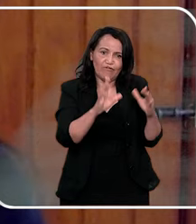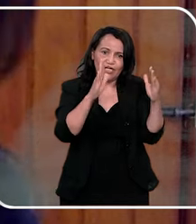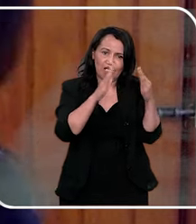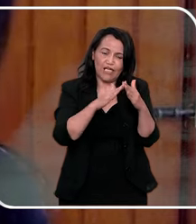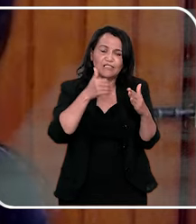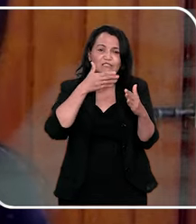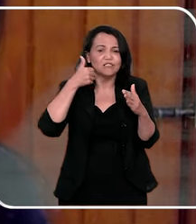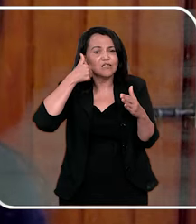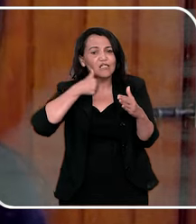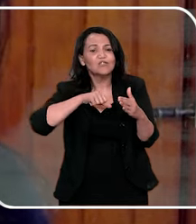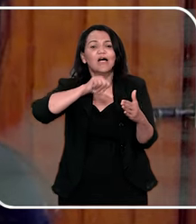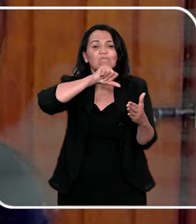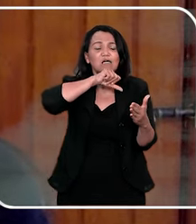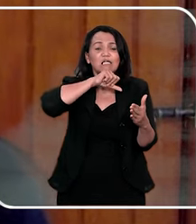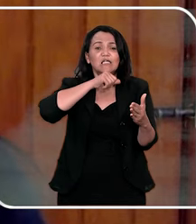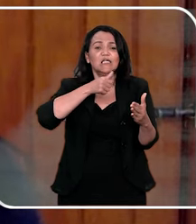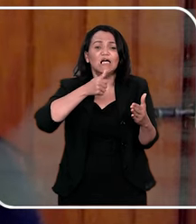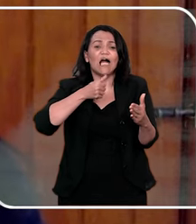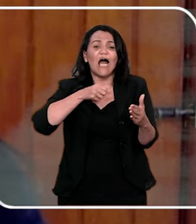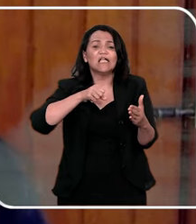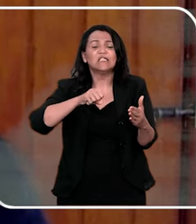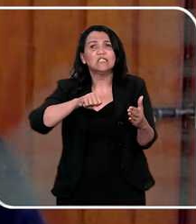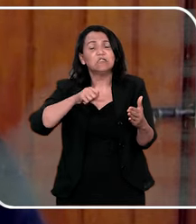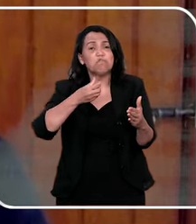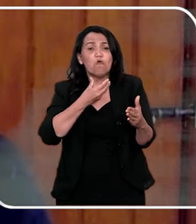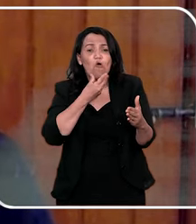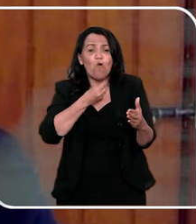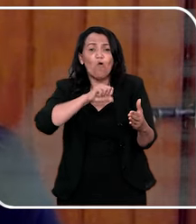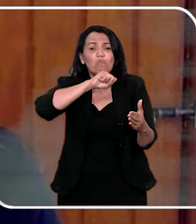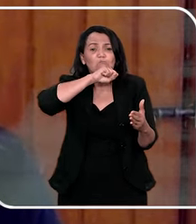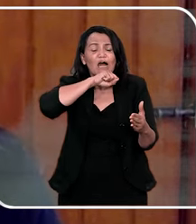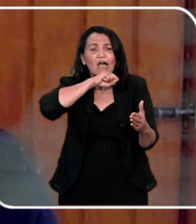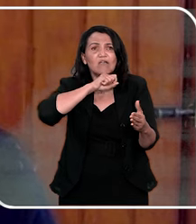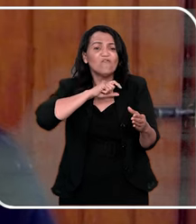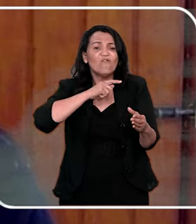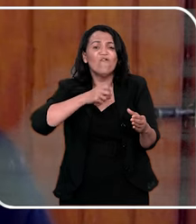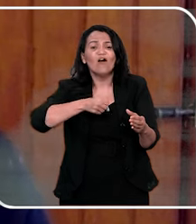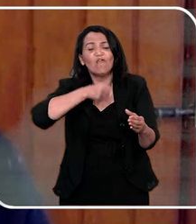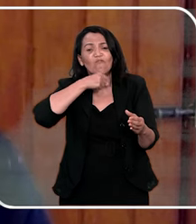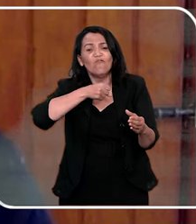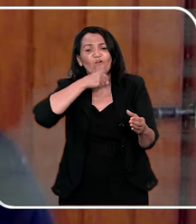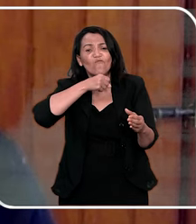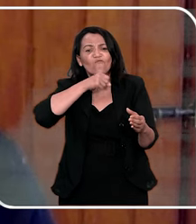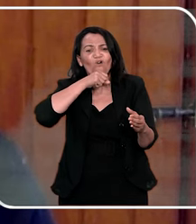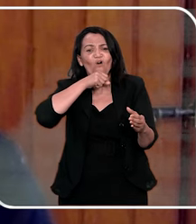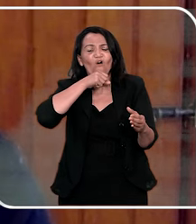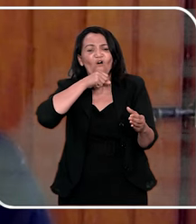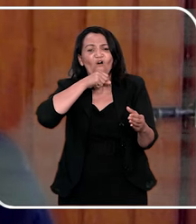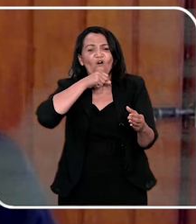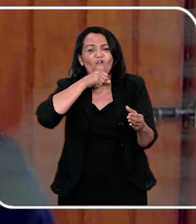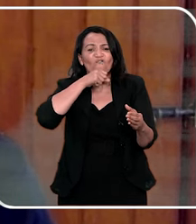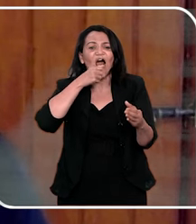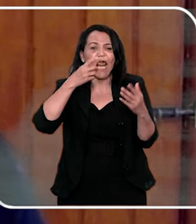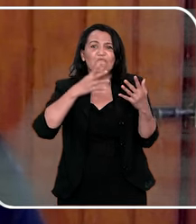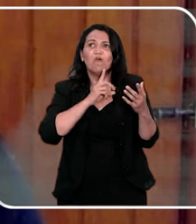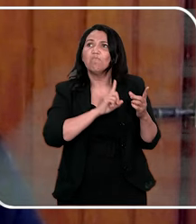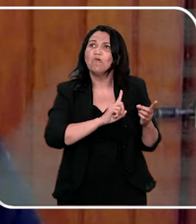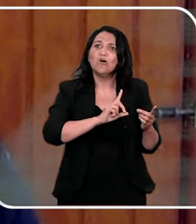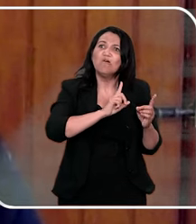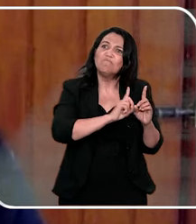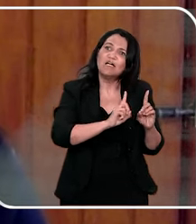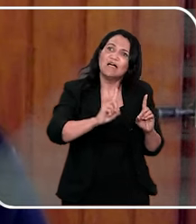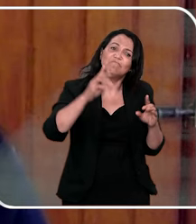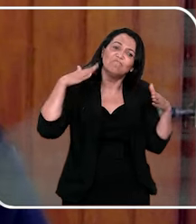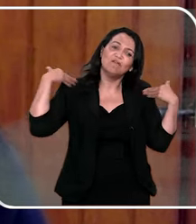pra jantar, antes de ir pra casa dela, com o bebê, pegava na creche, passava lá, e o pai falava, o vovô vai te mostrar a luz, o